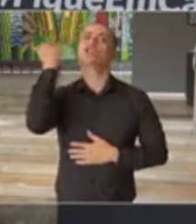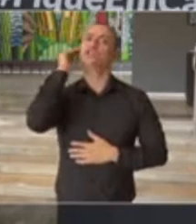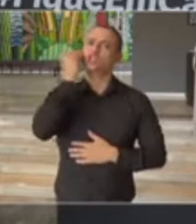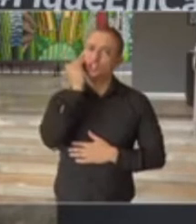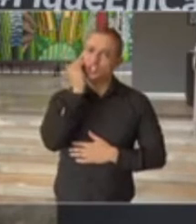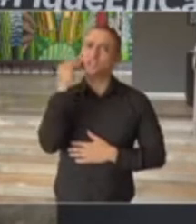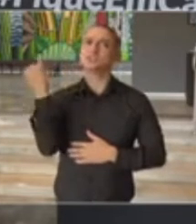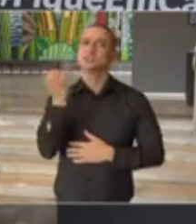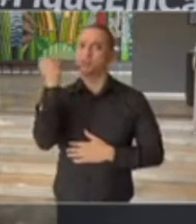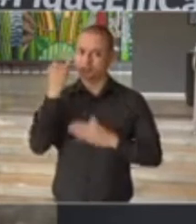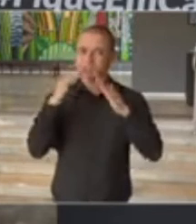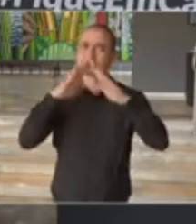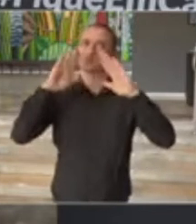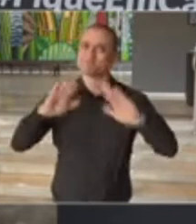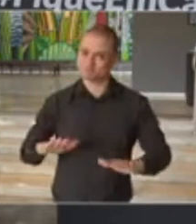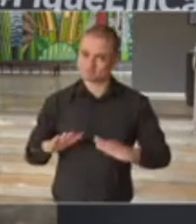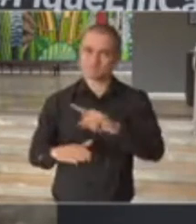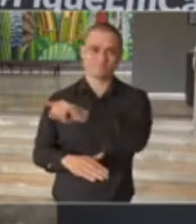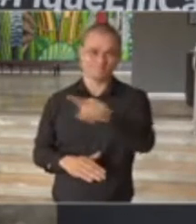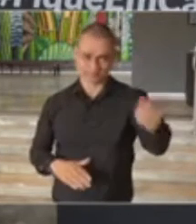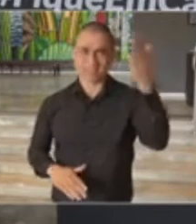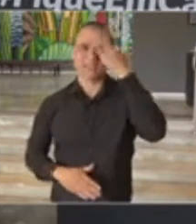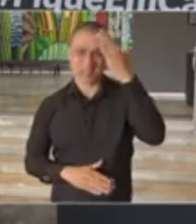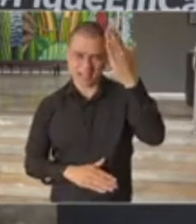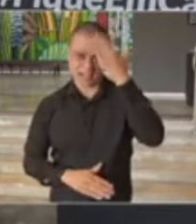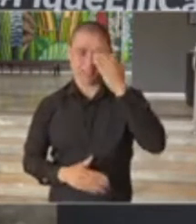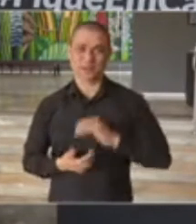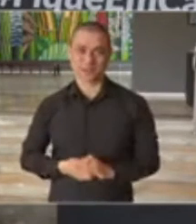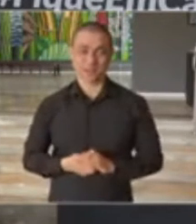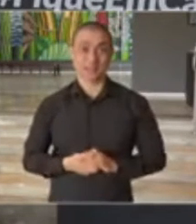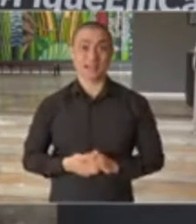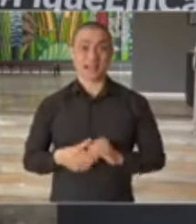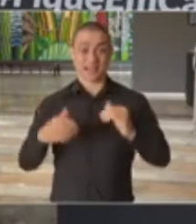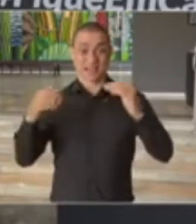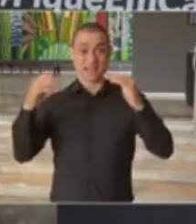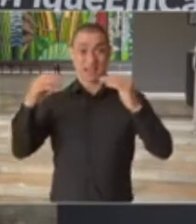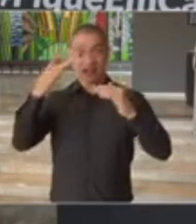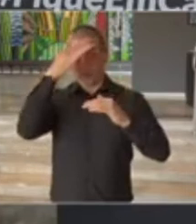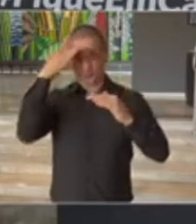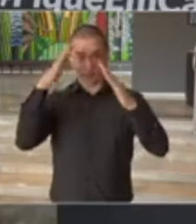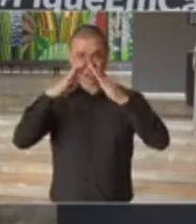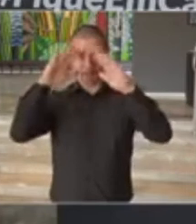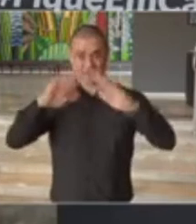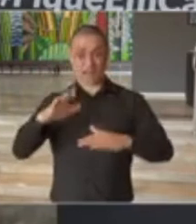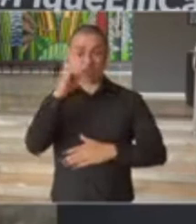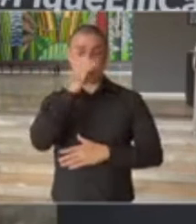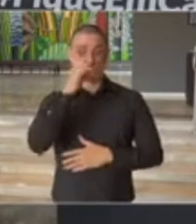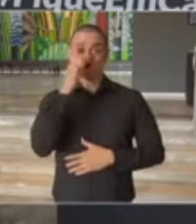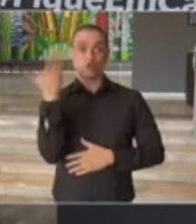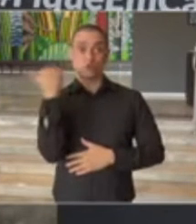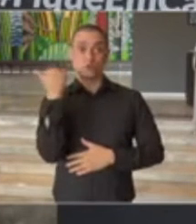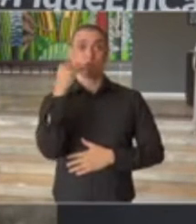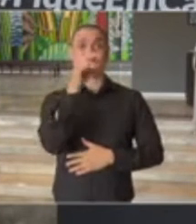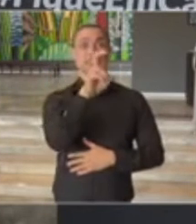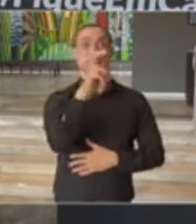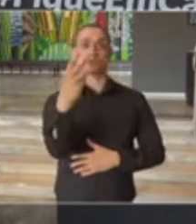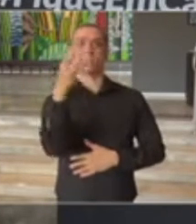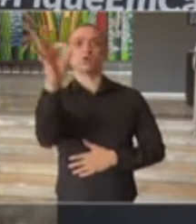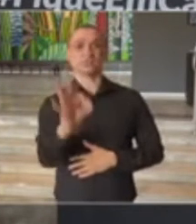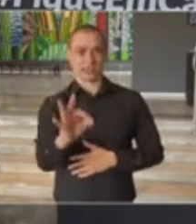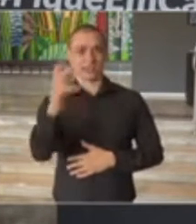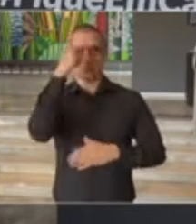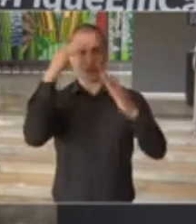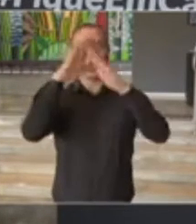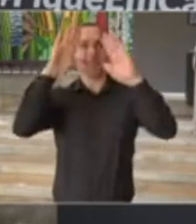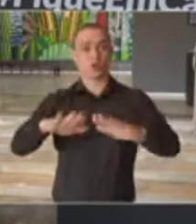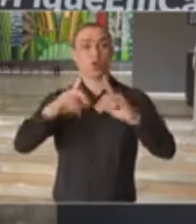que a gente precisa continuar fazendo a nossa parte. O isolamento social desse domingo foi de 53% no